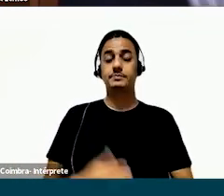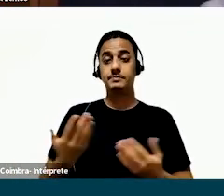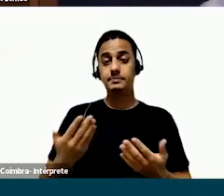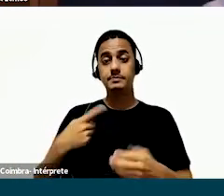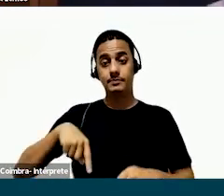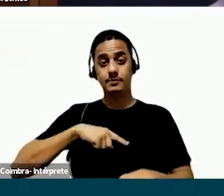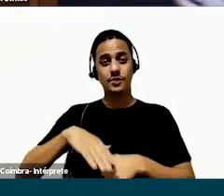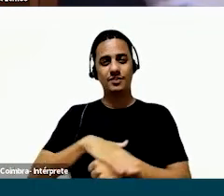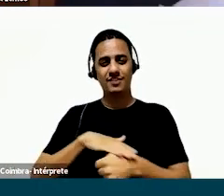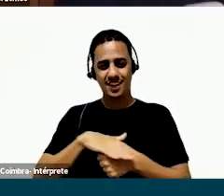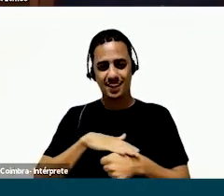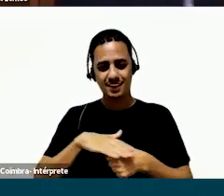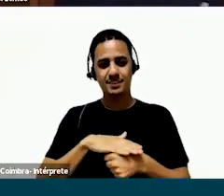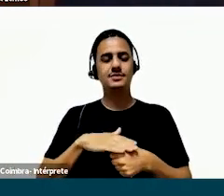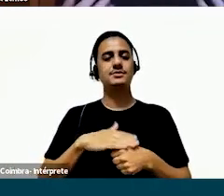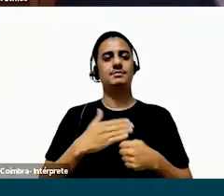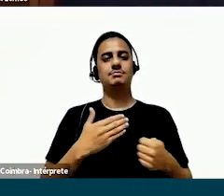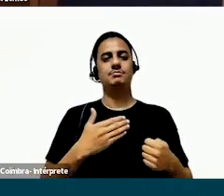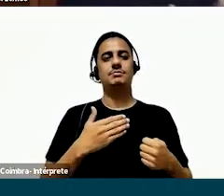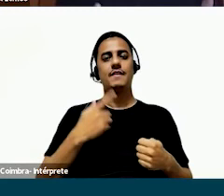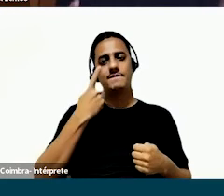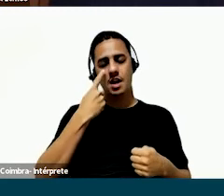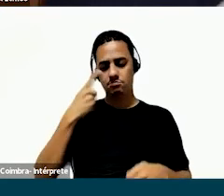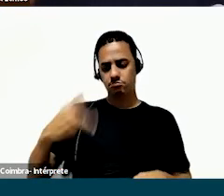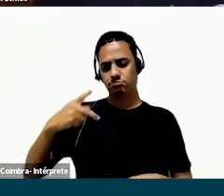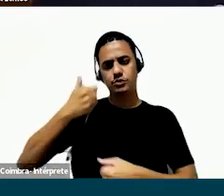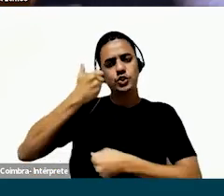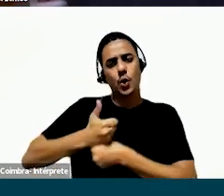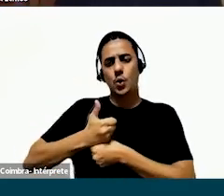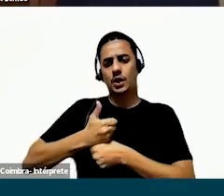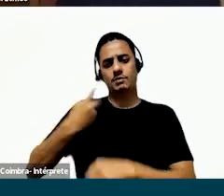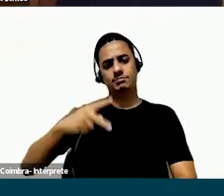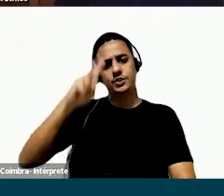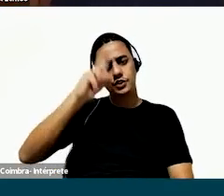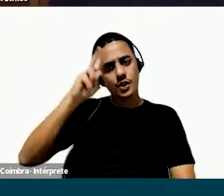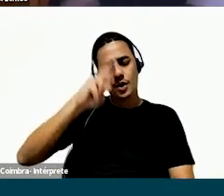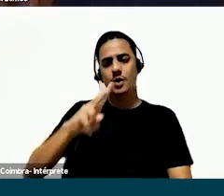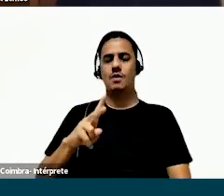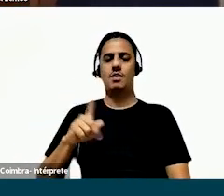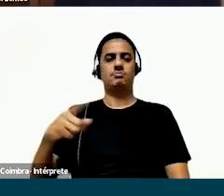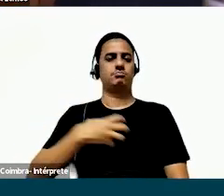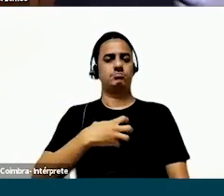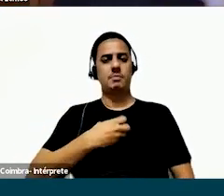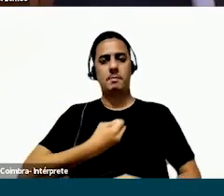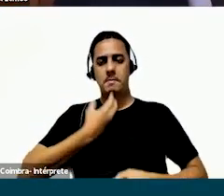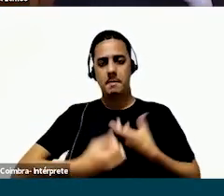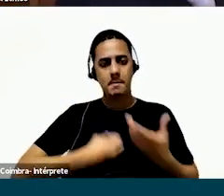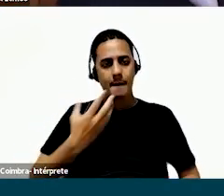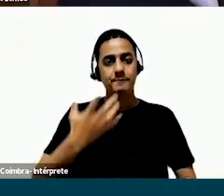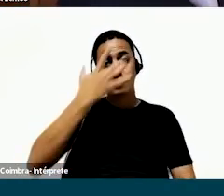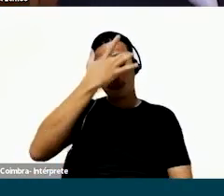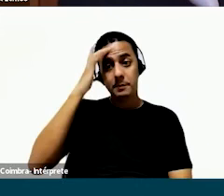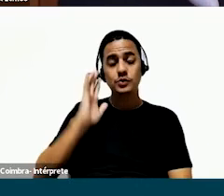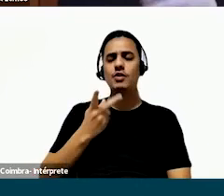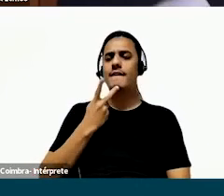E aí, justamente, pelo aspecto da conversa ter sido criado muito nesse sentido de ela se adonando da própria história, ela se sentir confortável de trazer